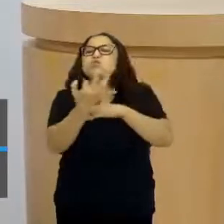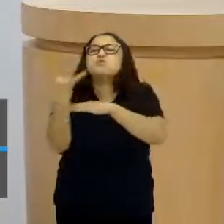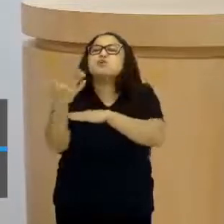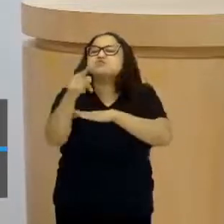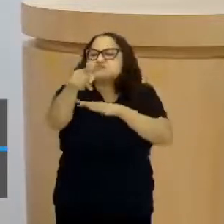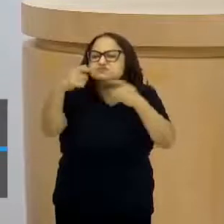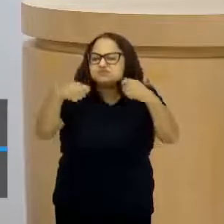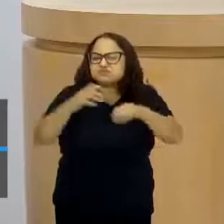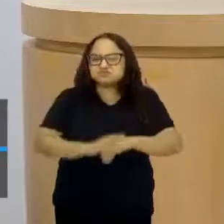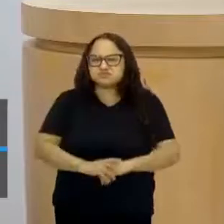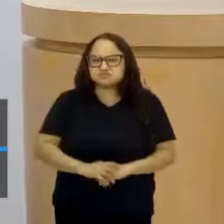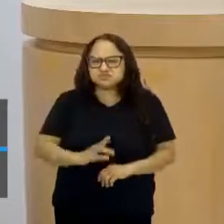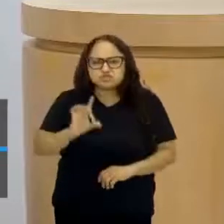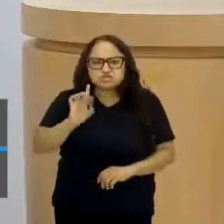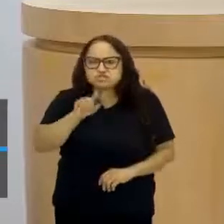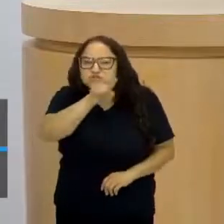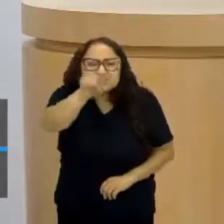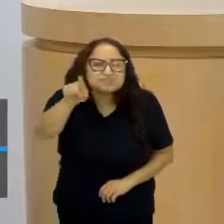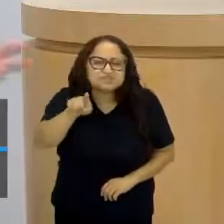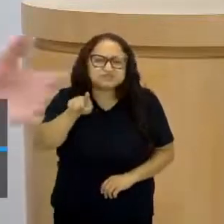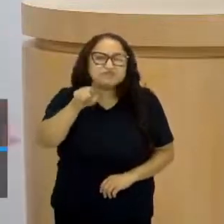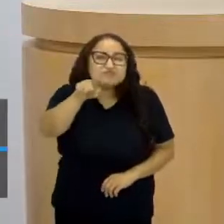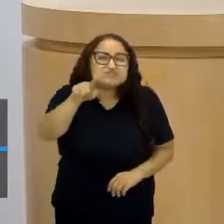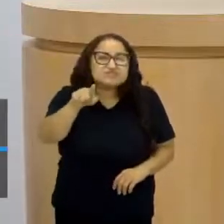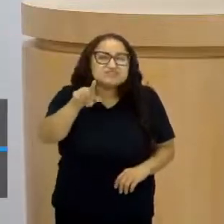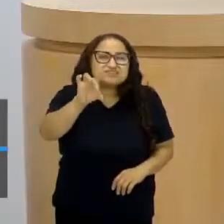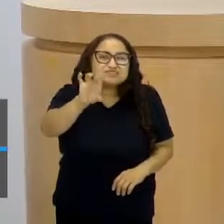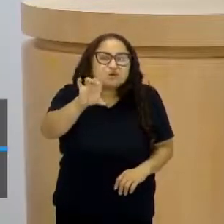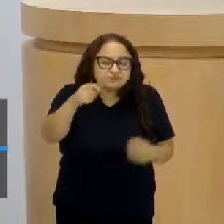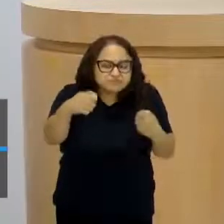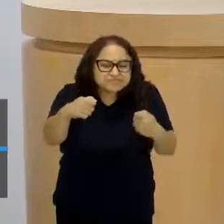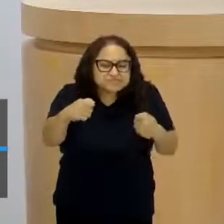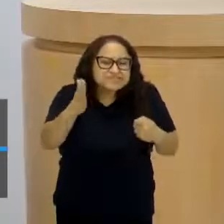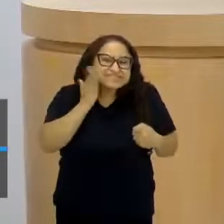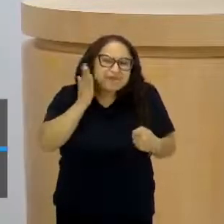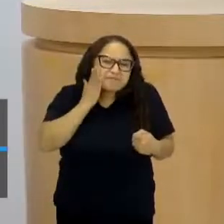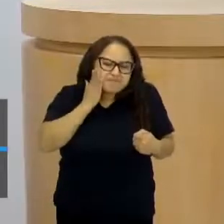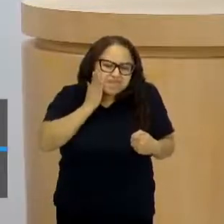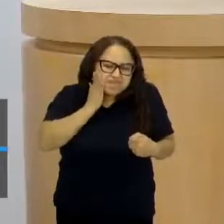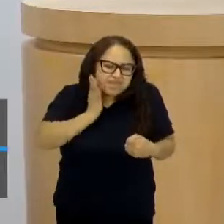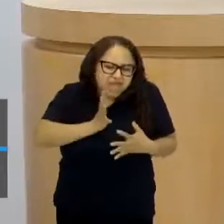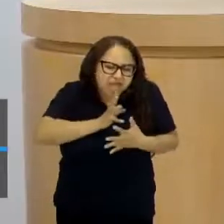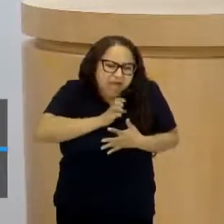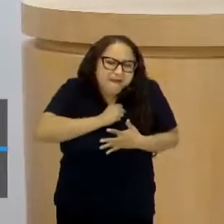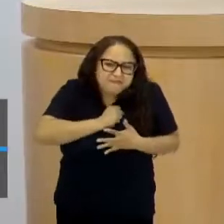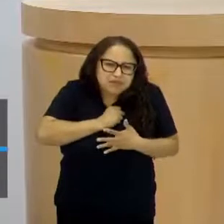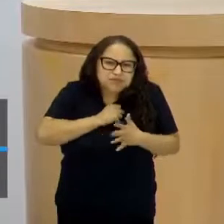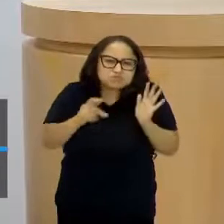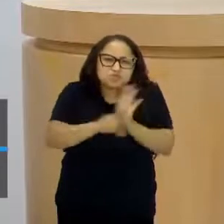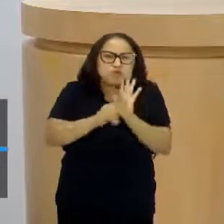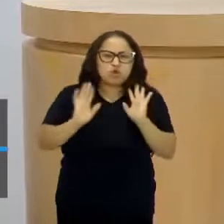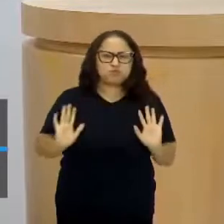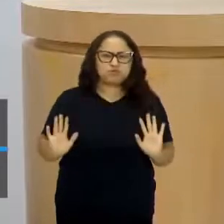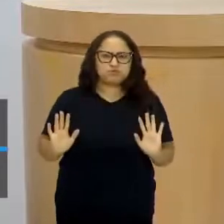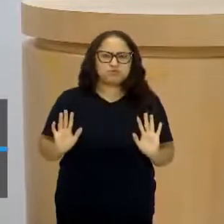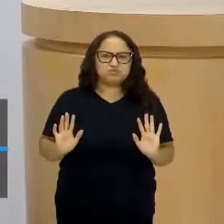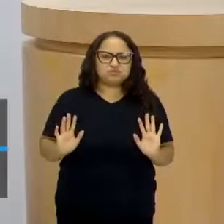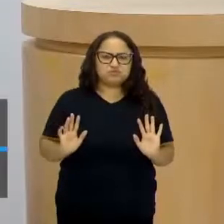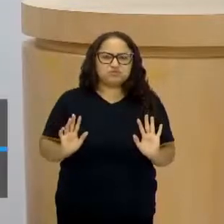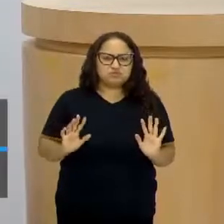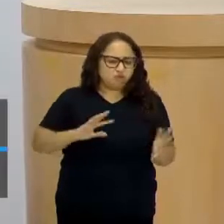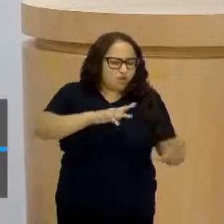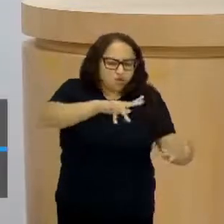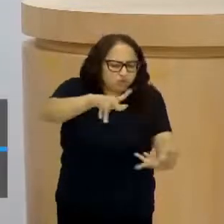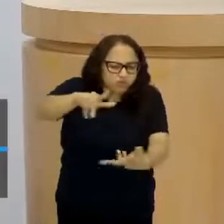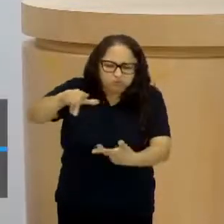amor. É você que tem que se amar, se gostar, né? Então, a gente precisa de um like, do nosso. Não adianta o mundo